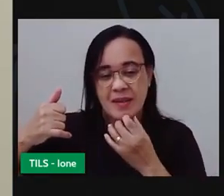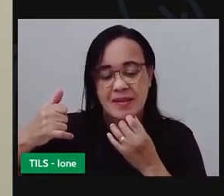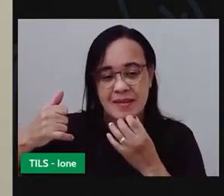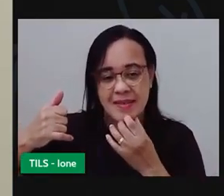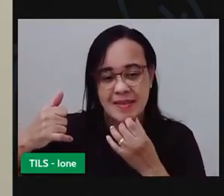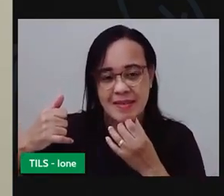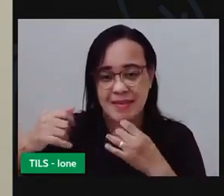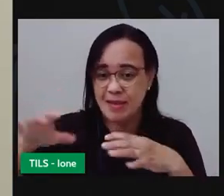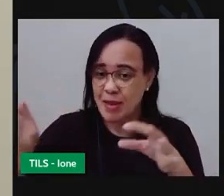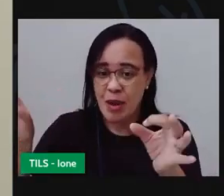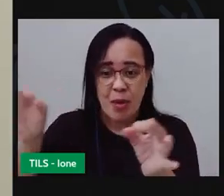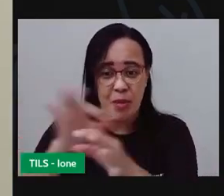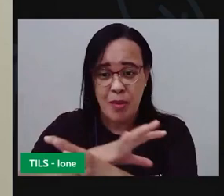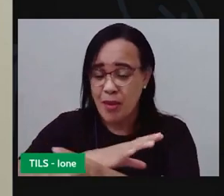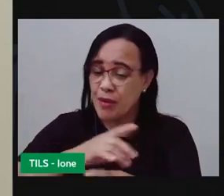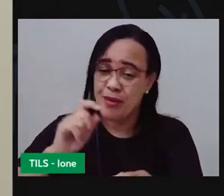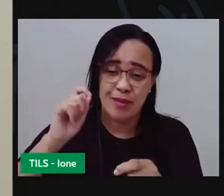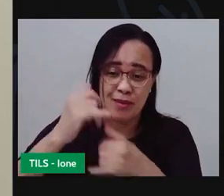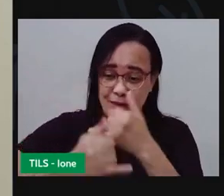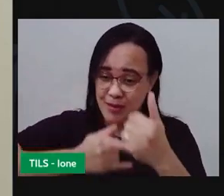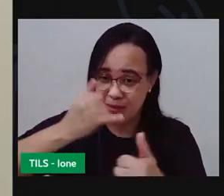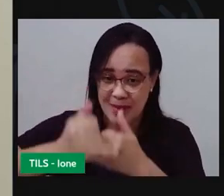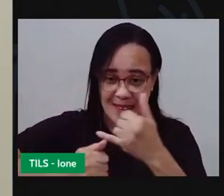tá pronto o nosso vai vem